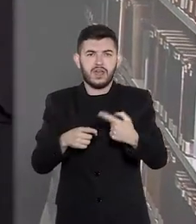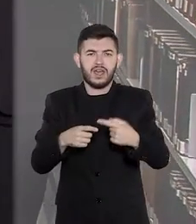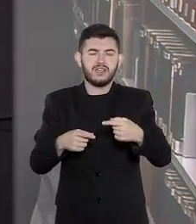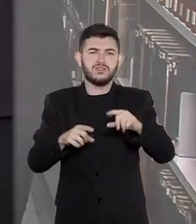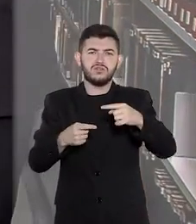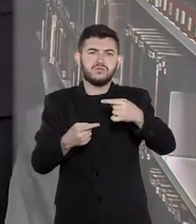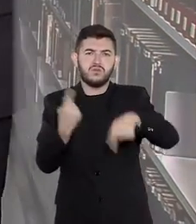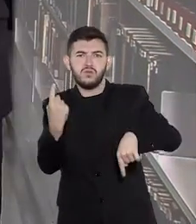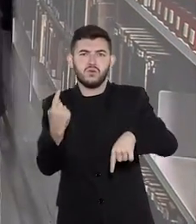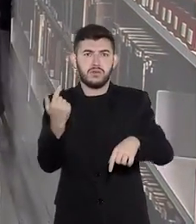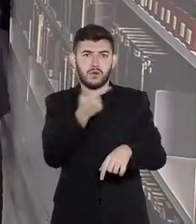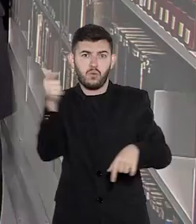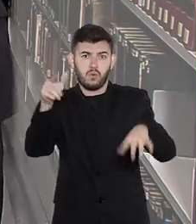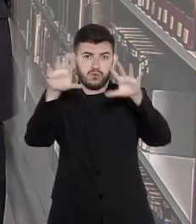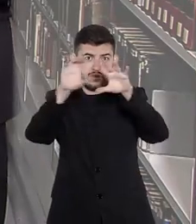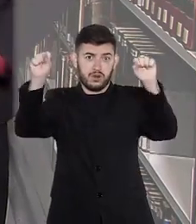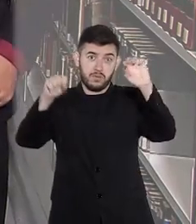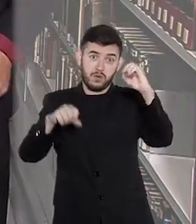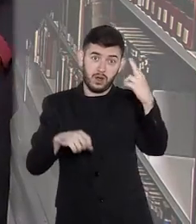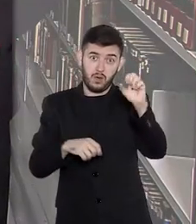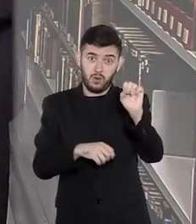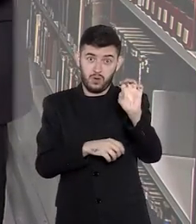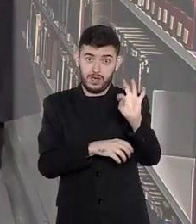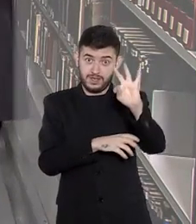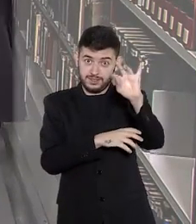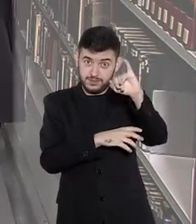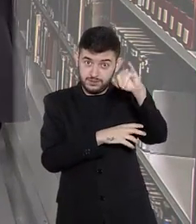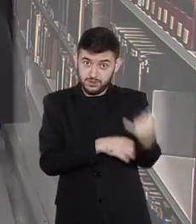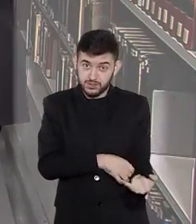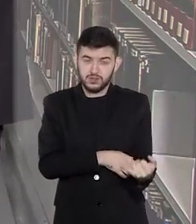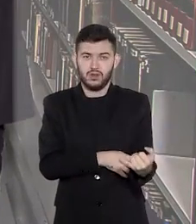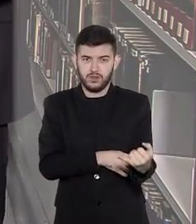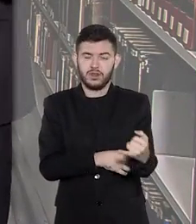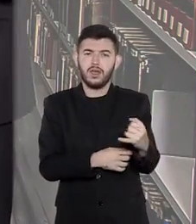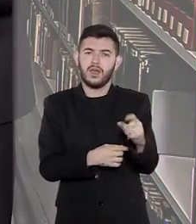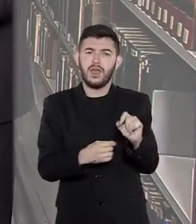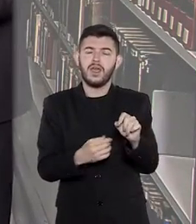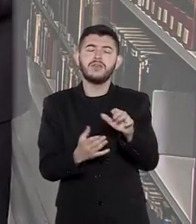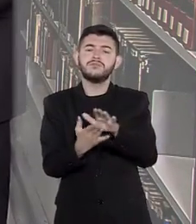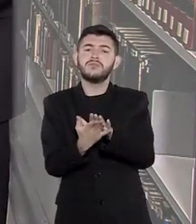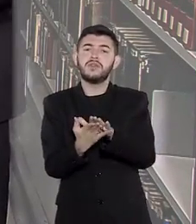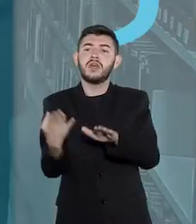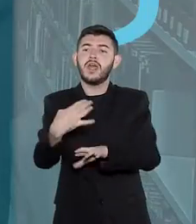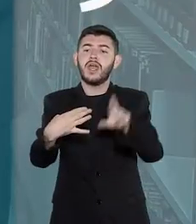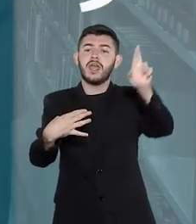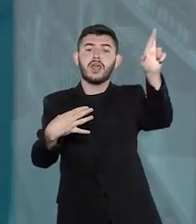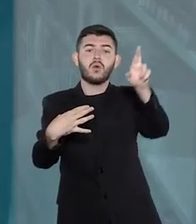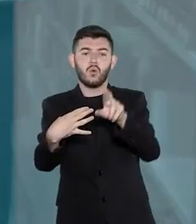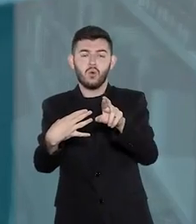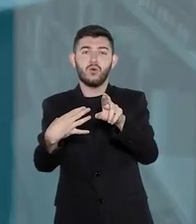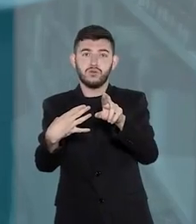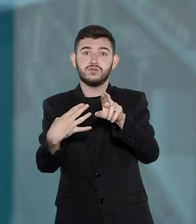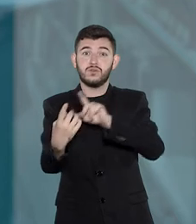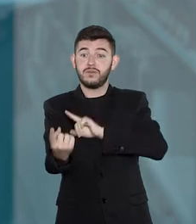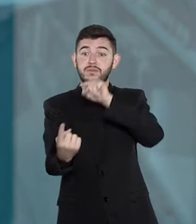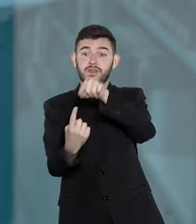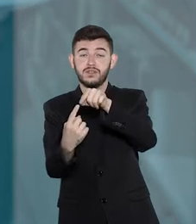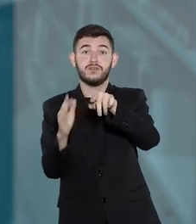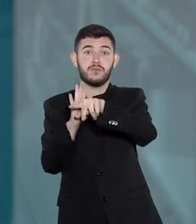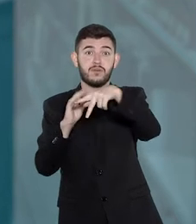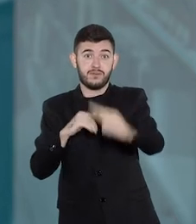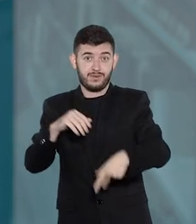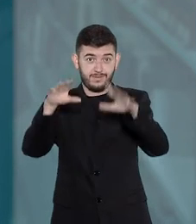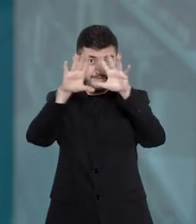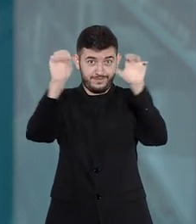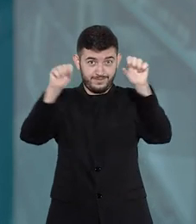diverge de outro tribunal ou do próprio STJ. Esse é o objetivo do recurso especial interposto